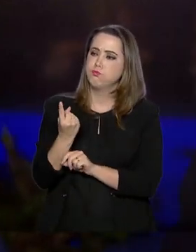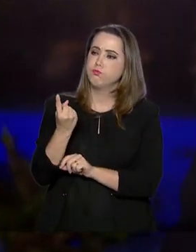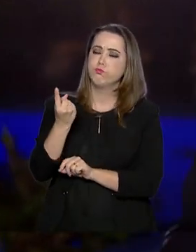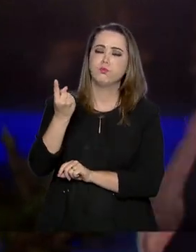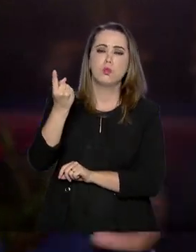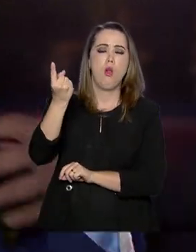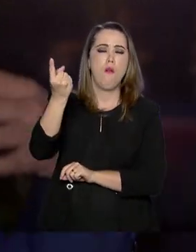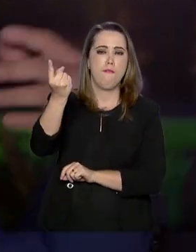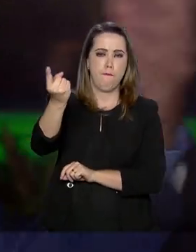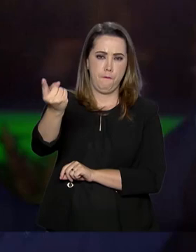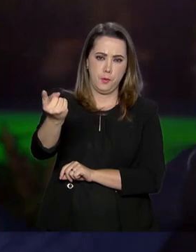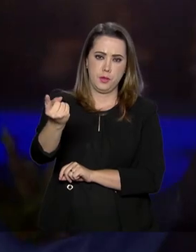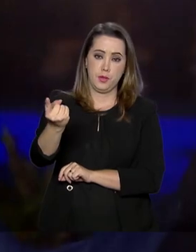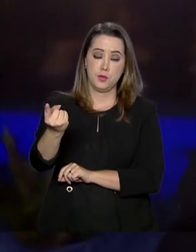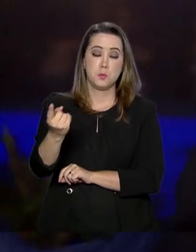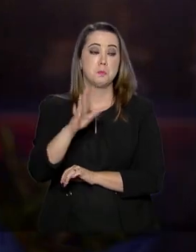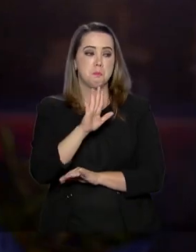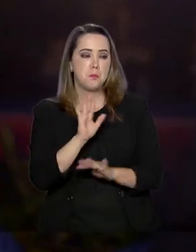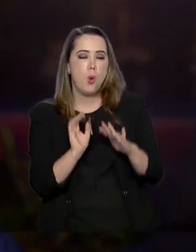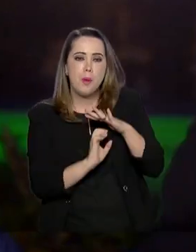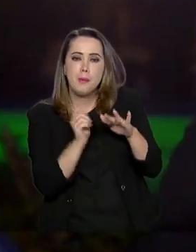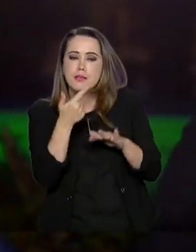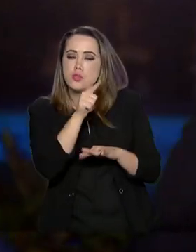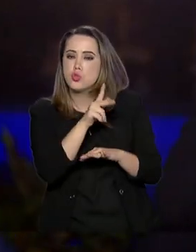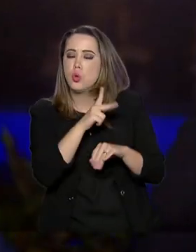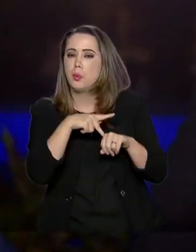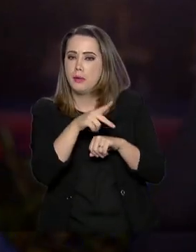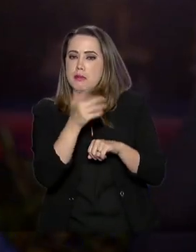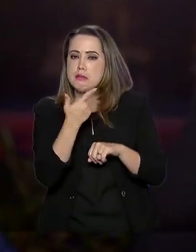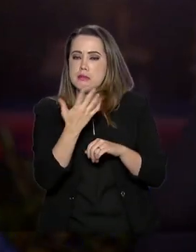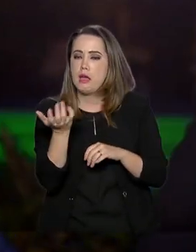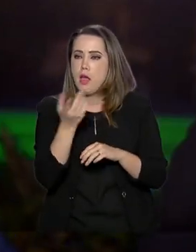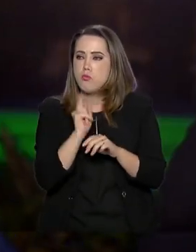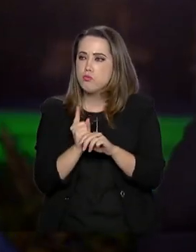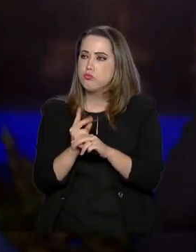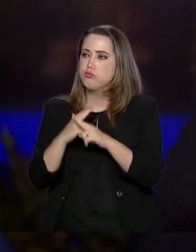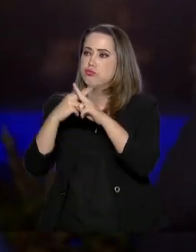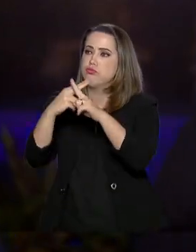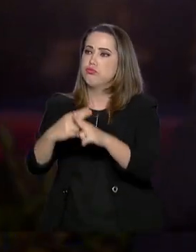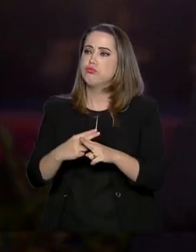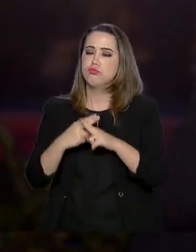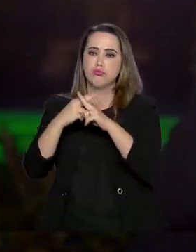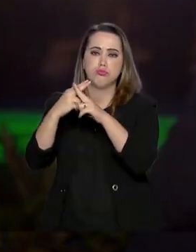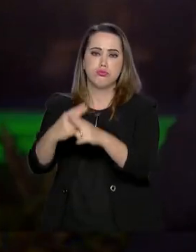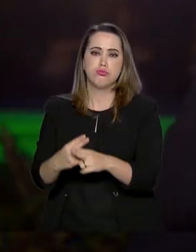uma empresa de um outro país, por exemplo, queira lançar um satélite, esse foguete é o nosso fornecedor.